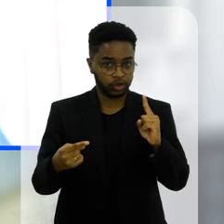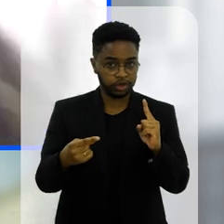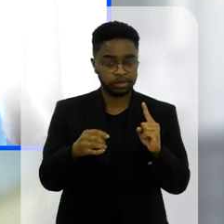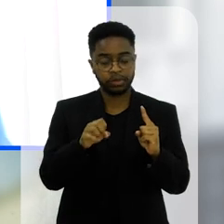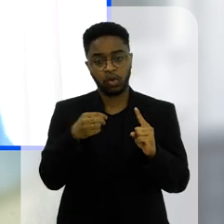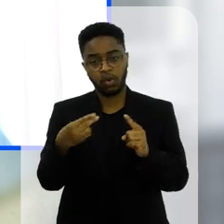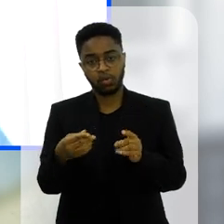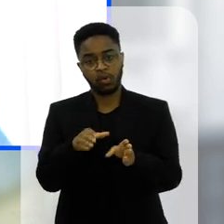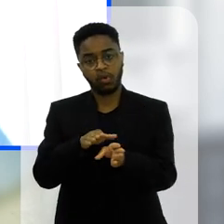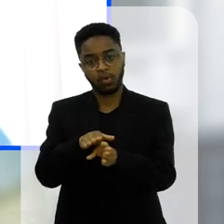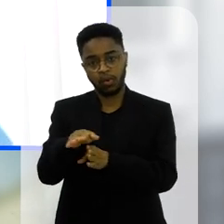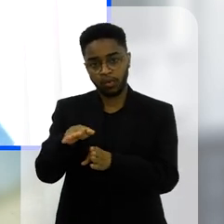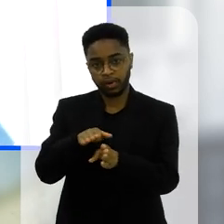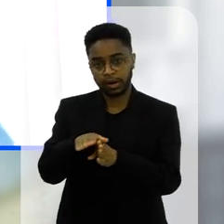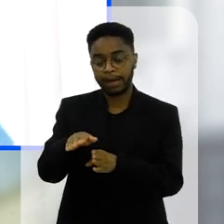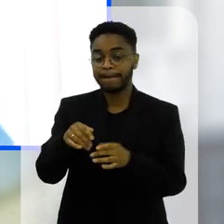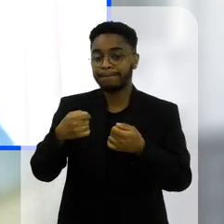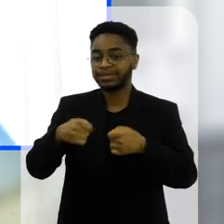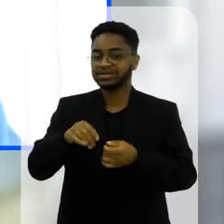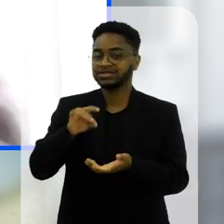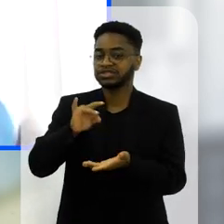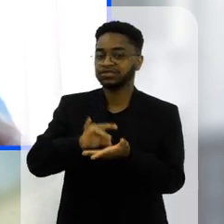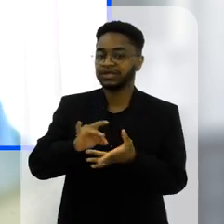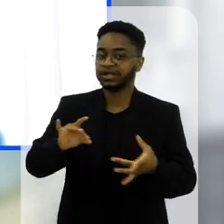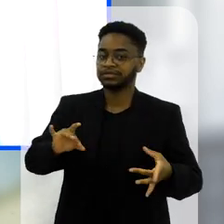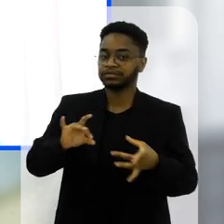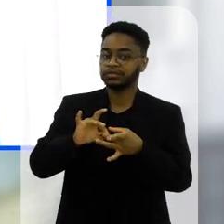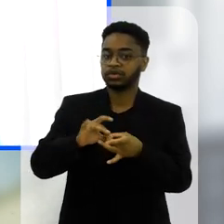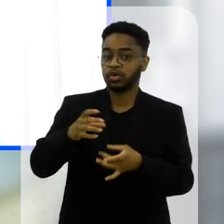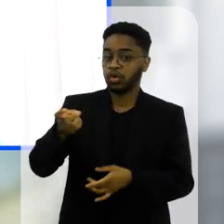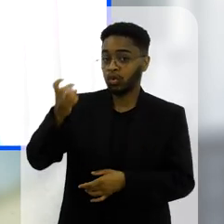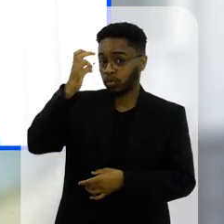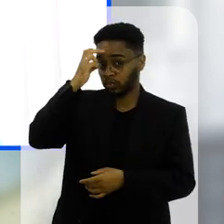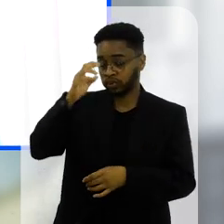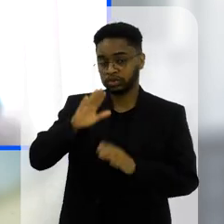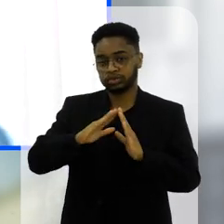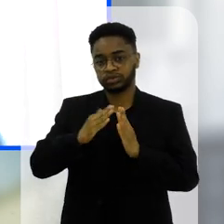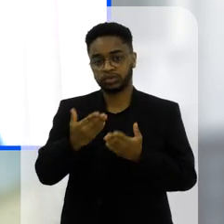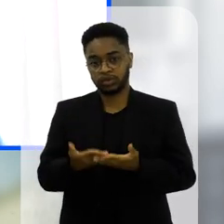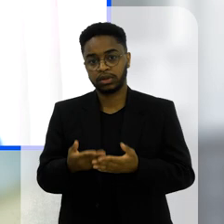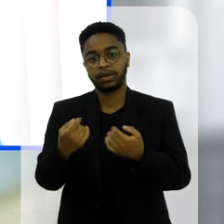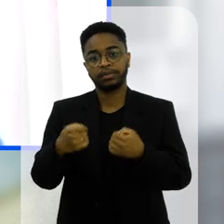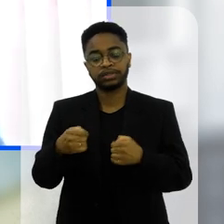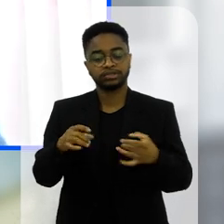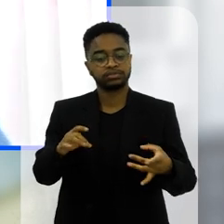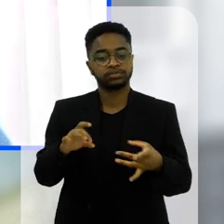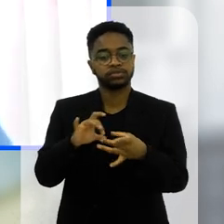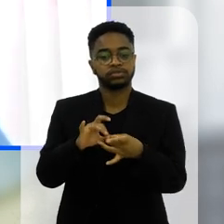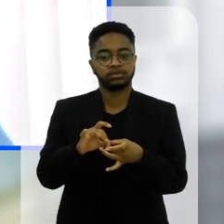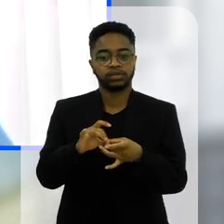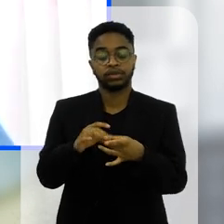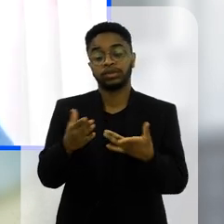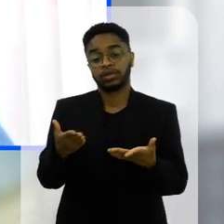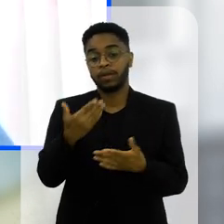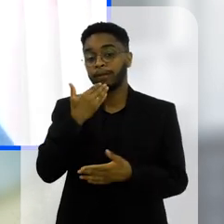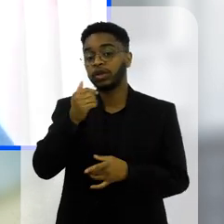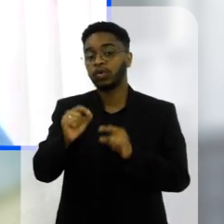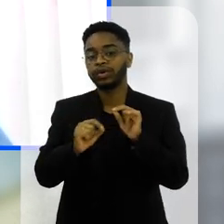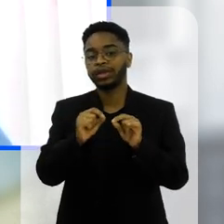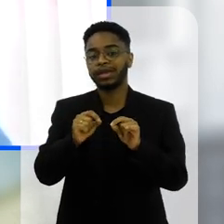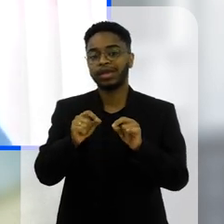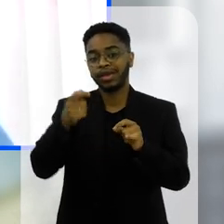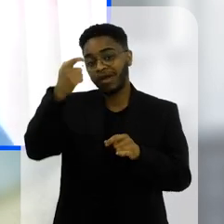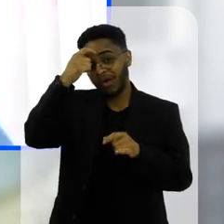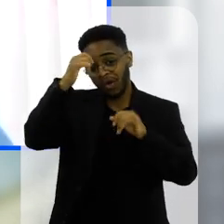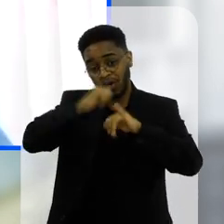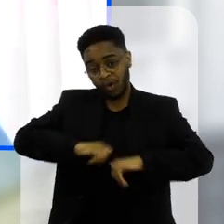proibitivas ou de orientações que elas de fato entrem na cultura escolar que elas sejam incorporadas na cultura escolar e nada melhor do que a gente fazer isso com